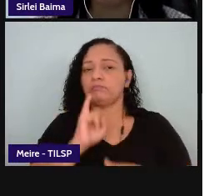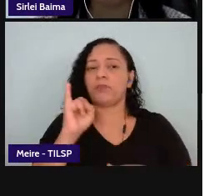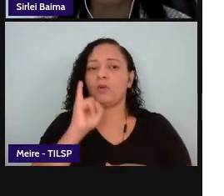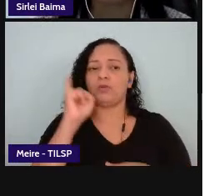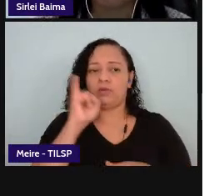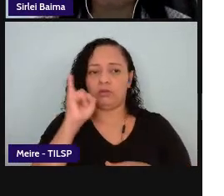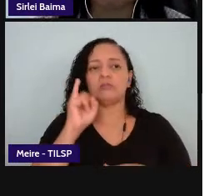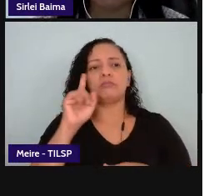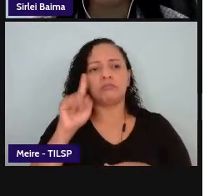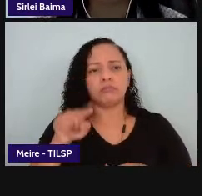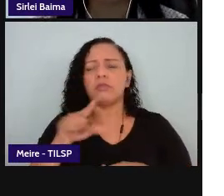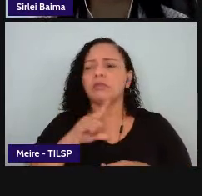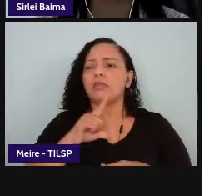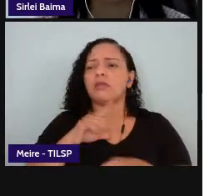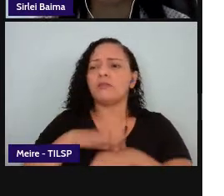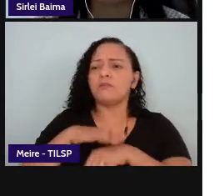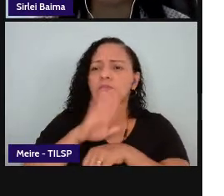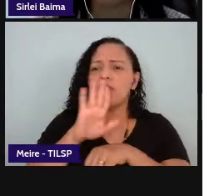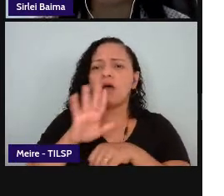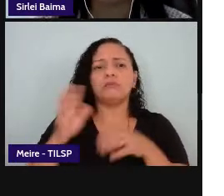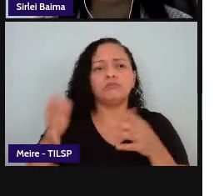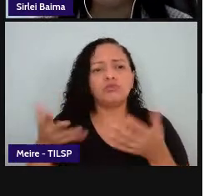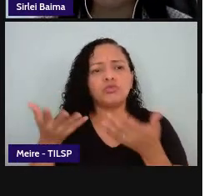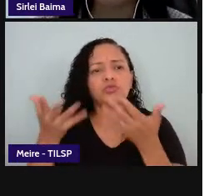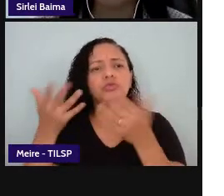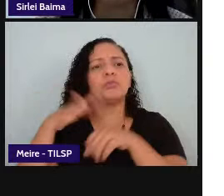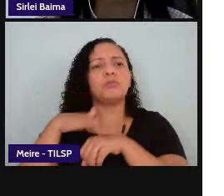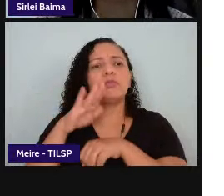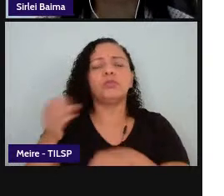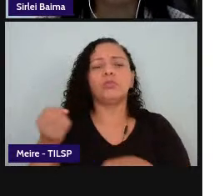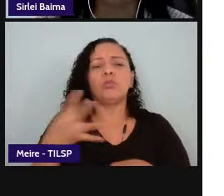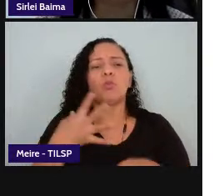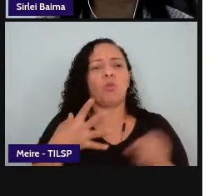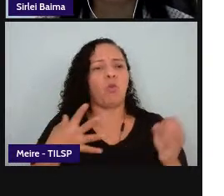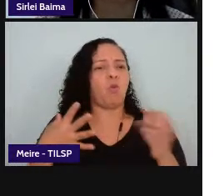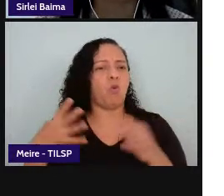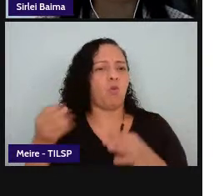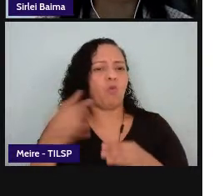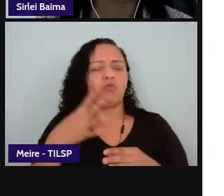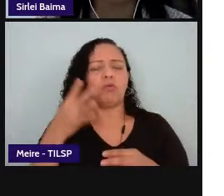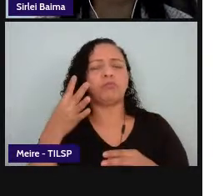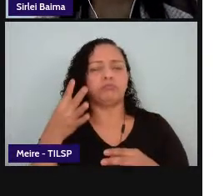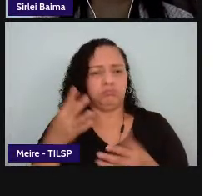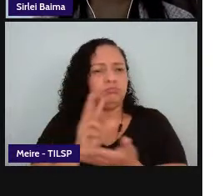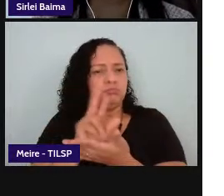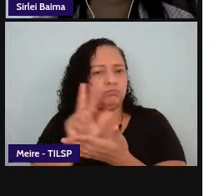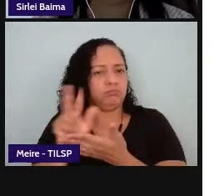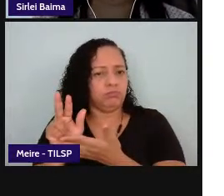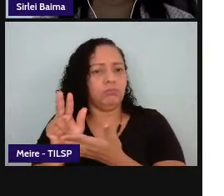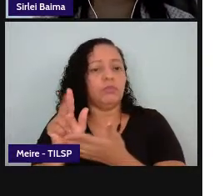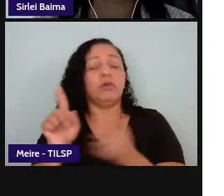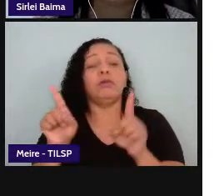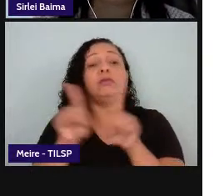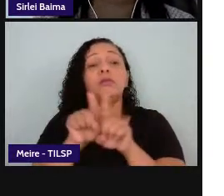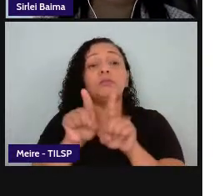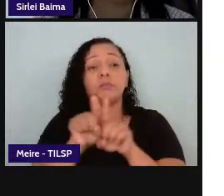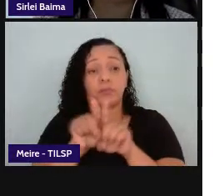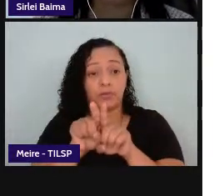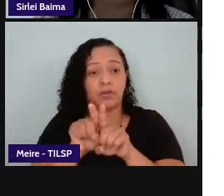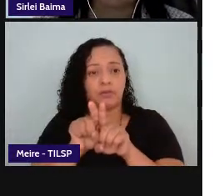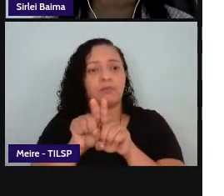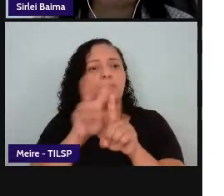produtiva mais relevante mais inovadora criativa e na concepção dessa